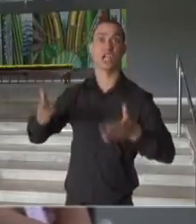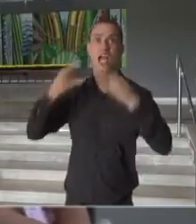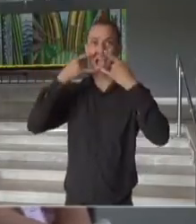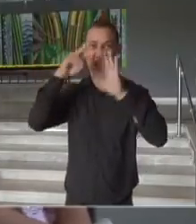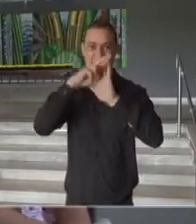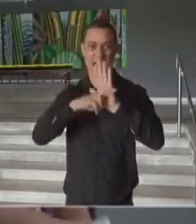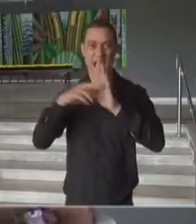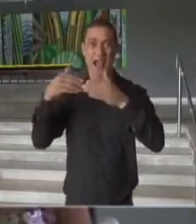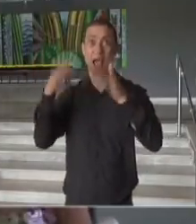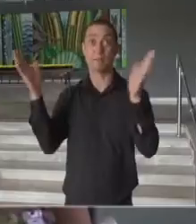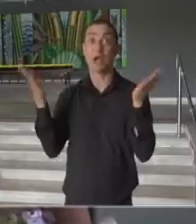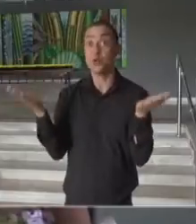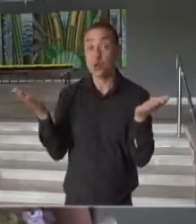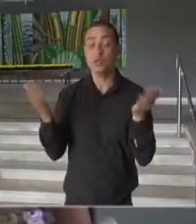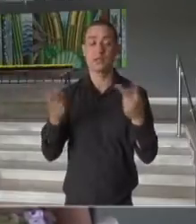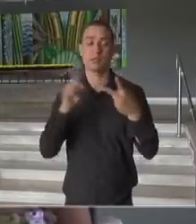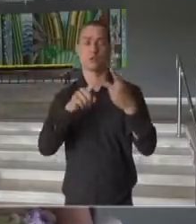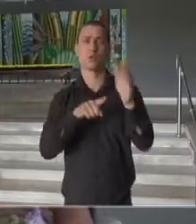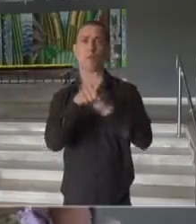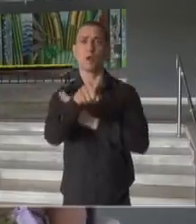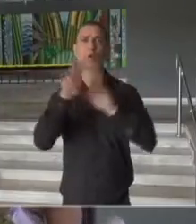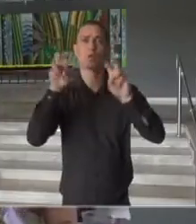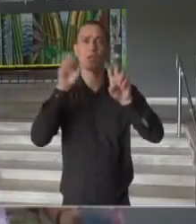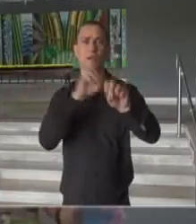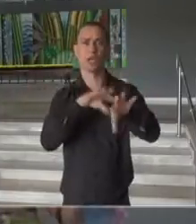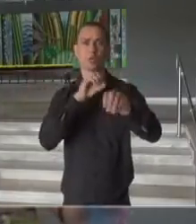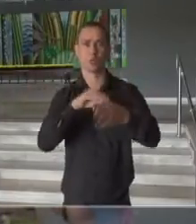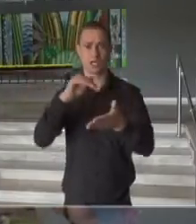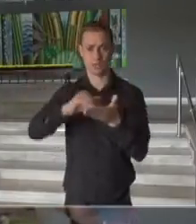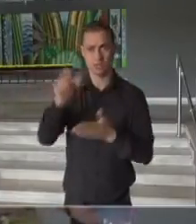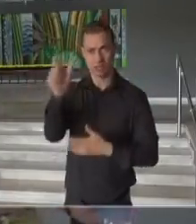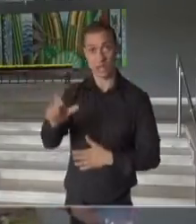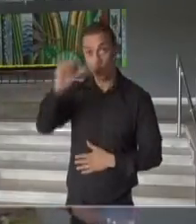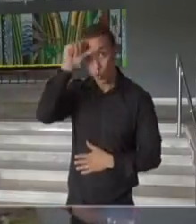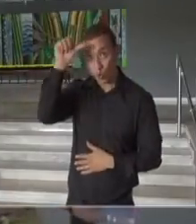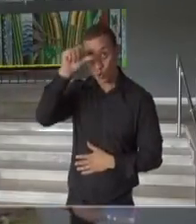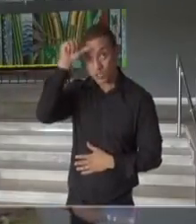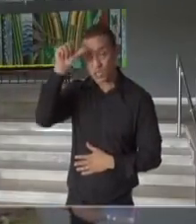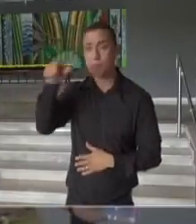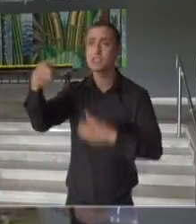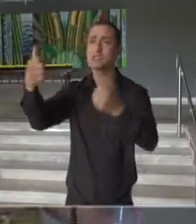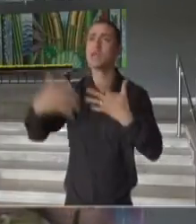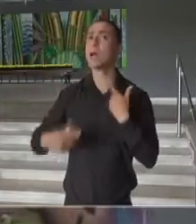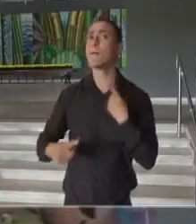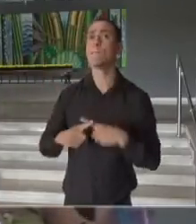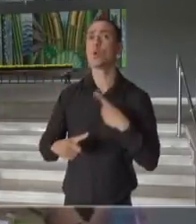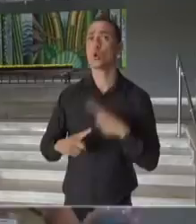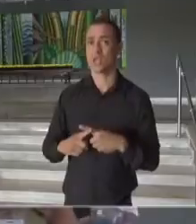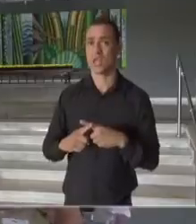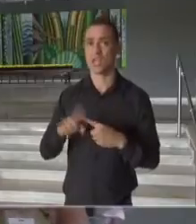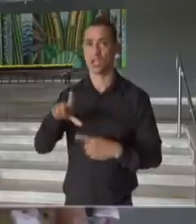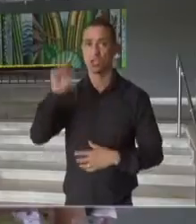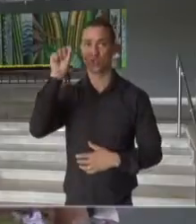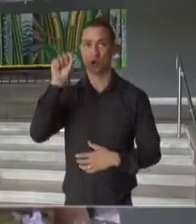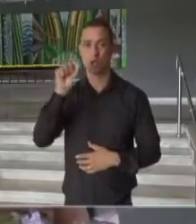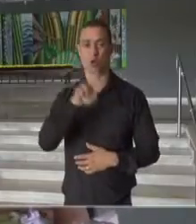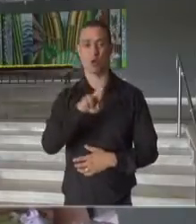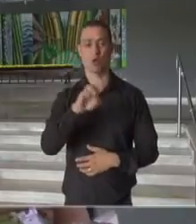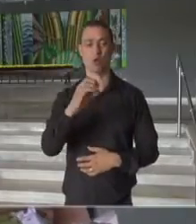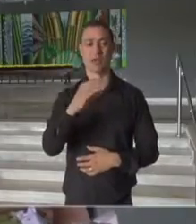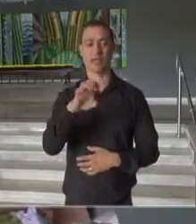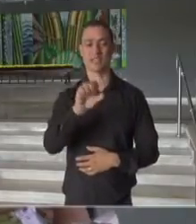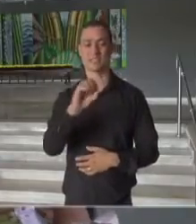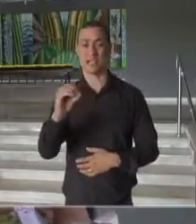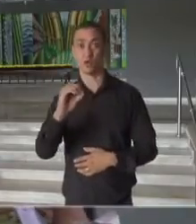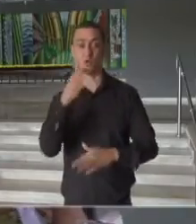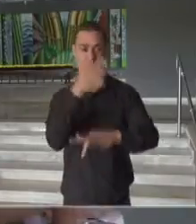regra por hora. A outra pergunta é sobre a educação, secretário Rossieli, para o senhor explicar por que a opção pelo recesso, além